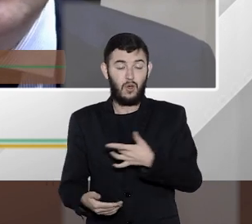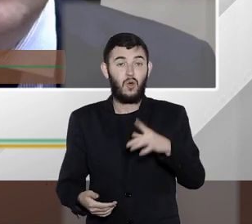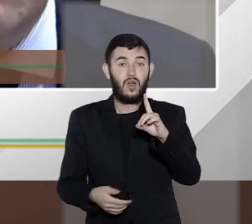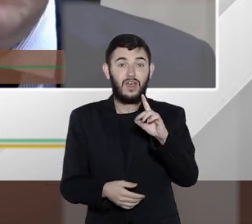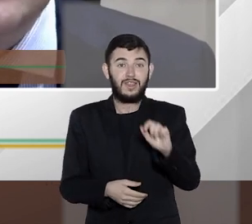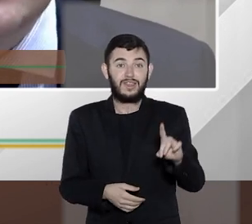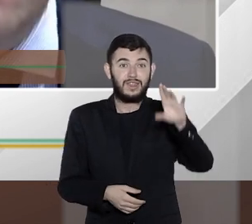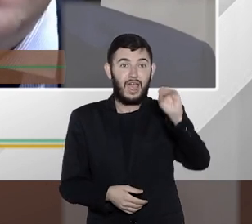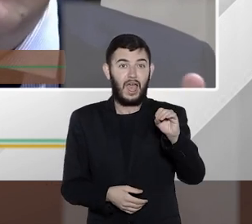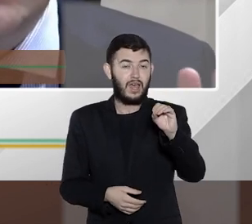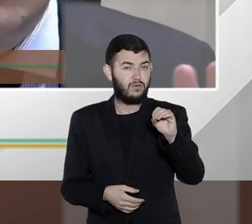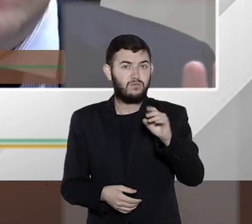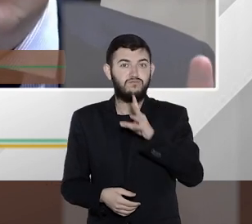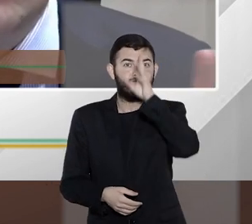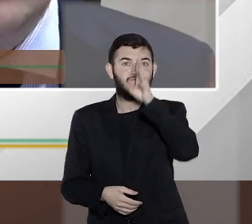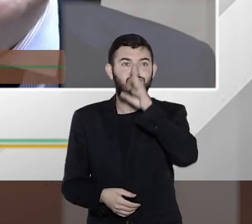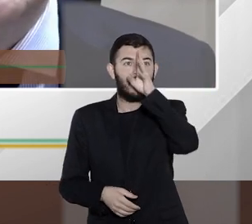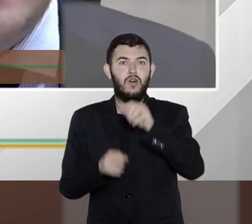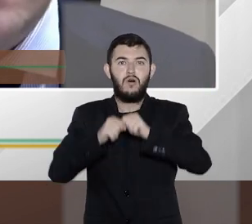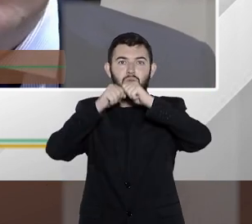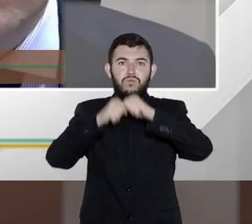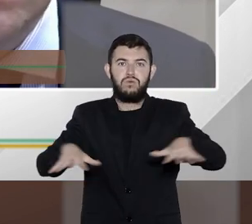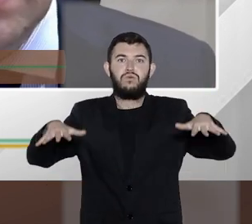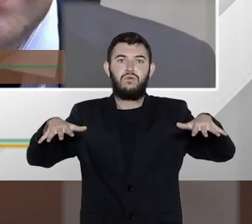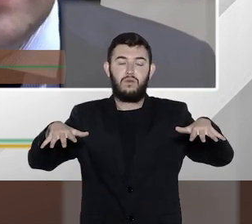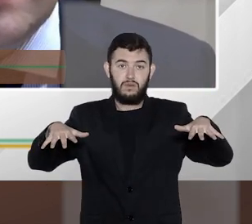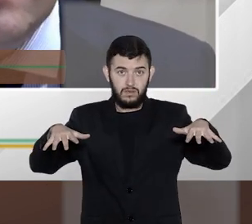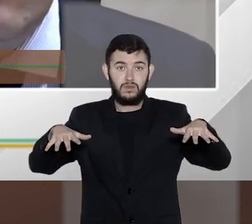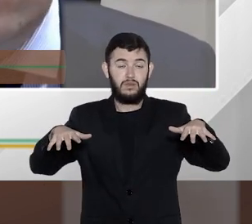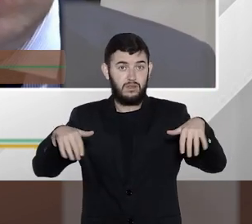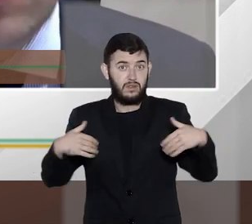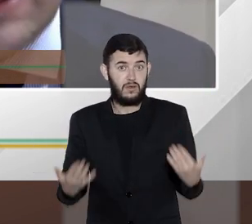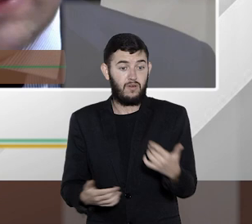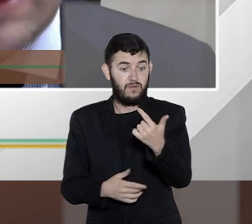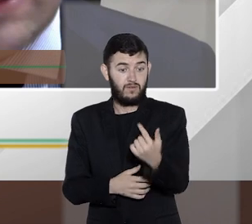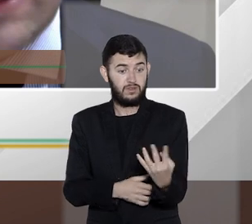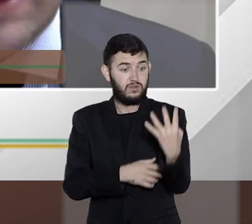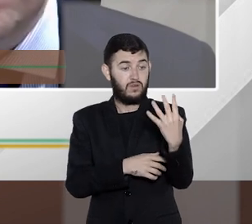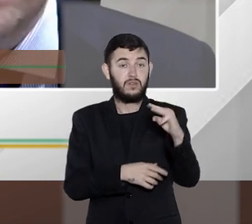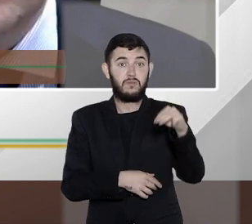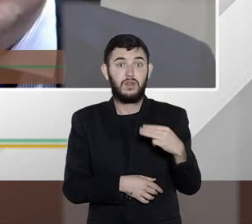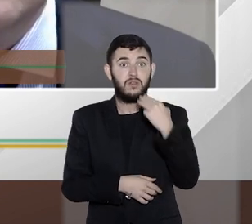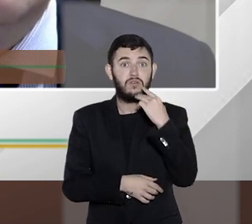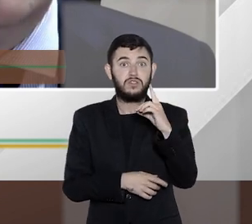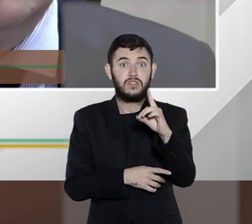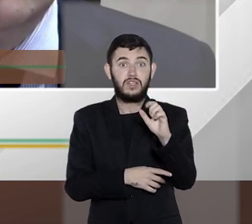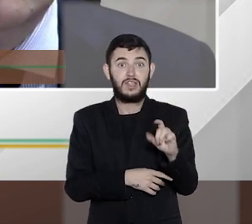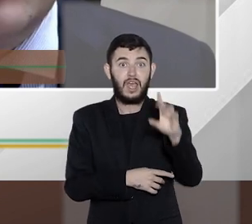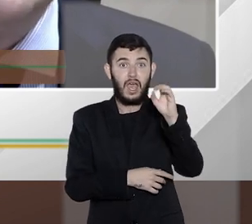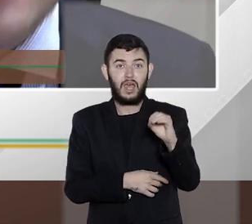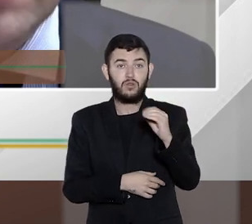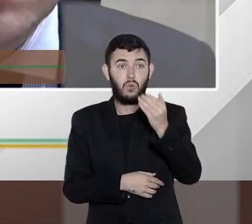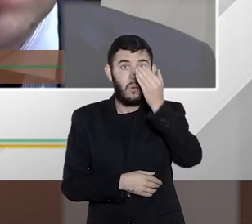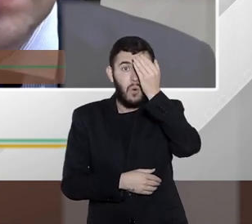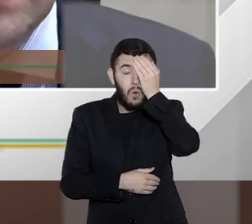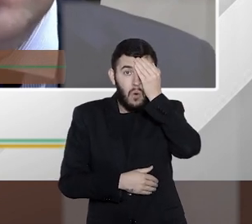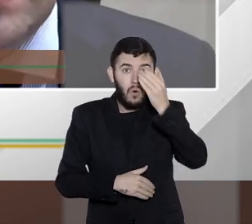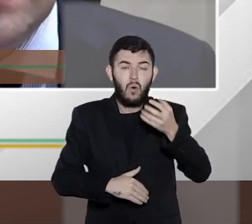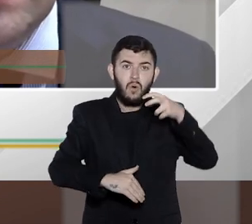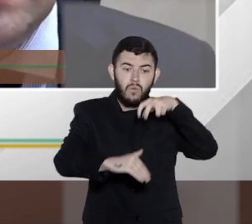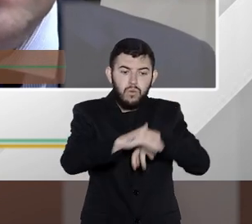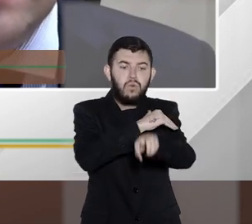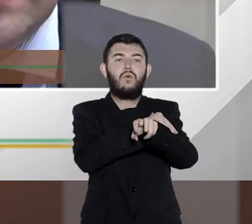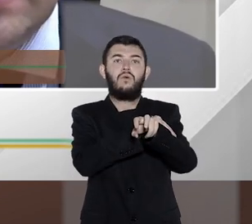ano, né, parece que mais de 24 milhões de dados foram hackeados e foram vazados